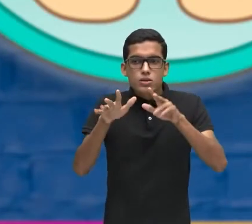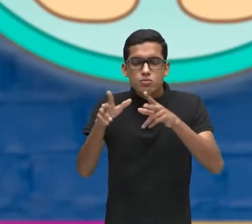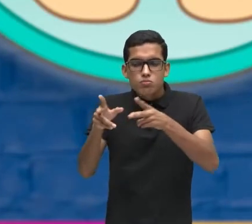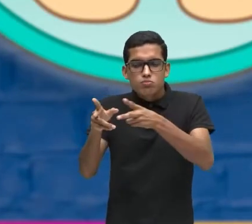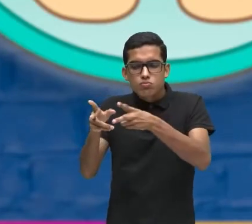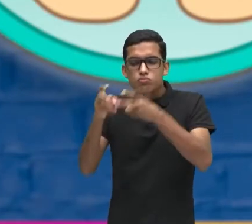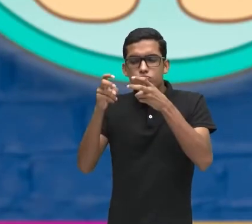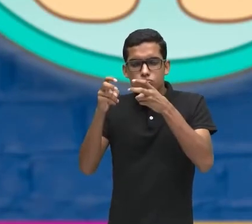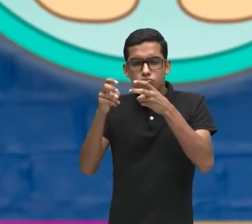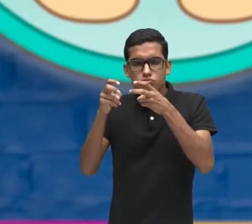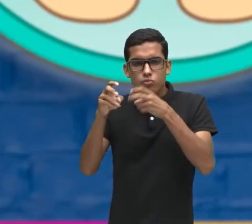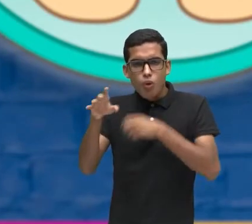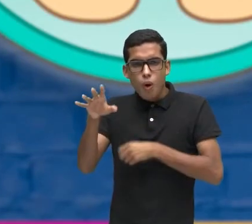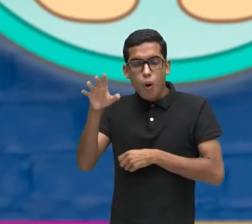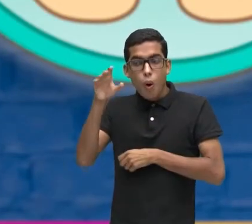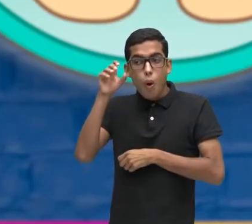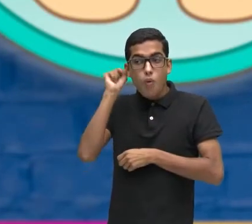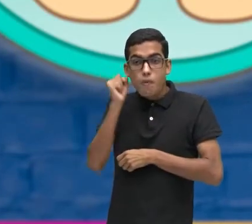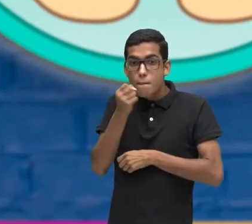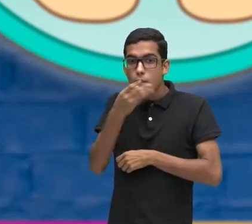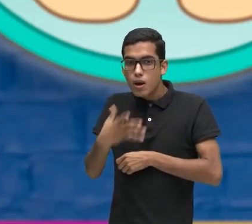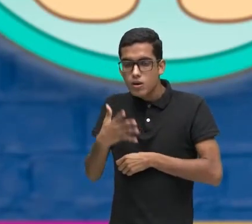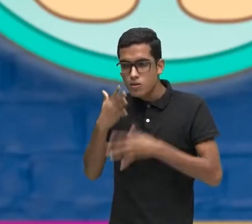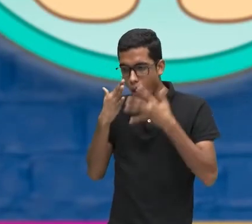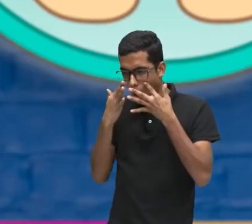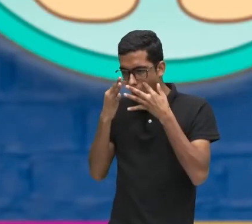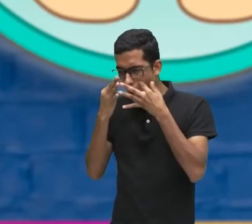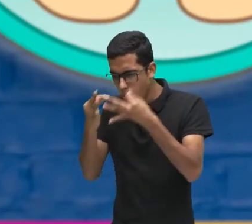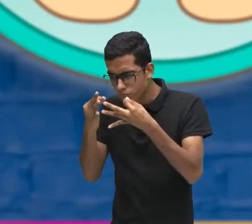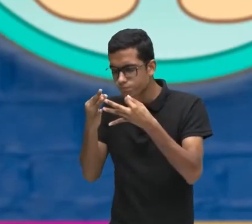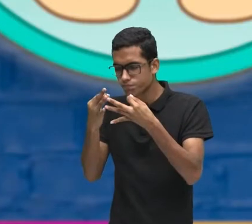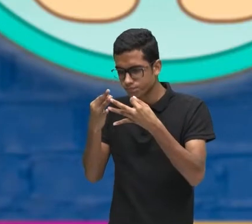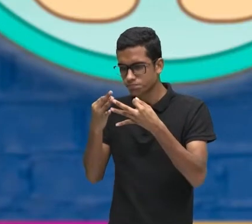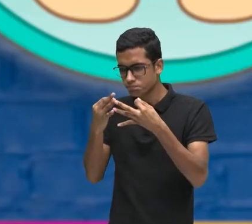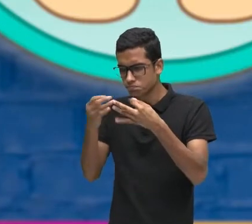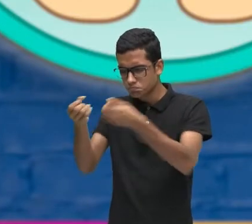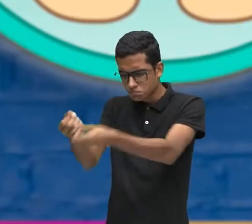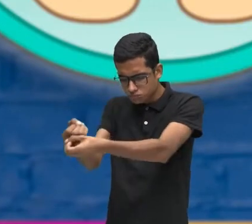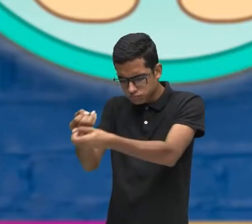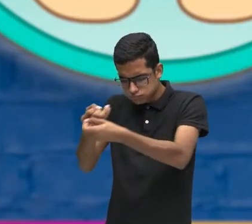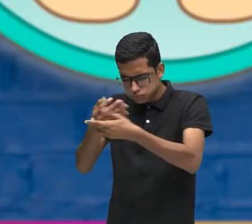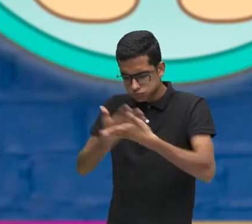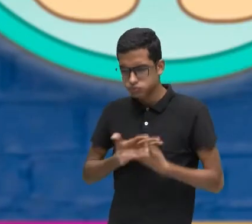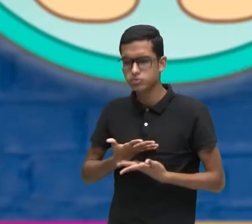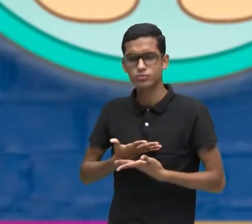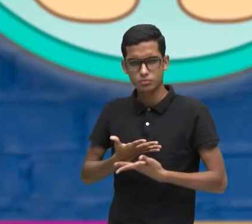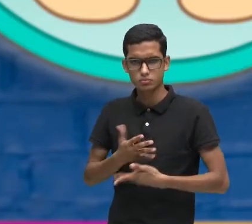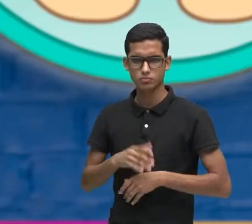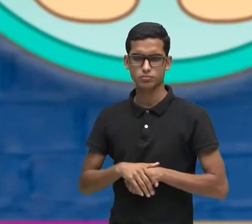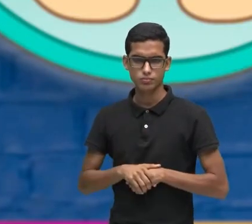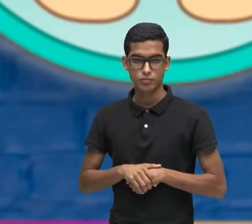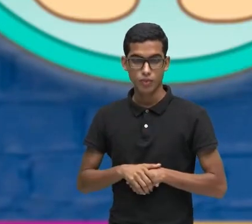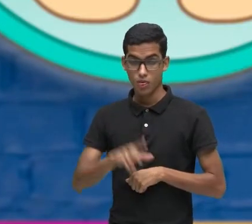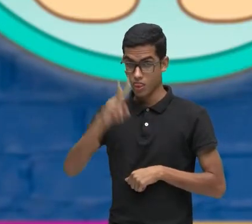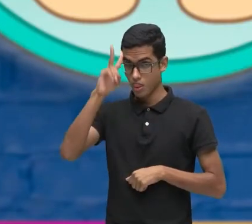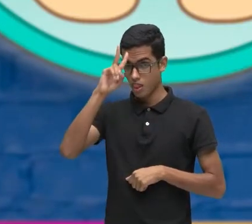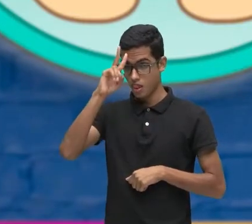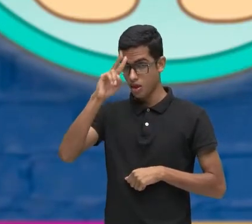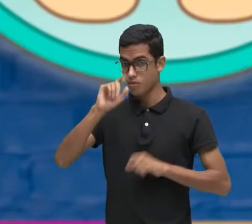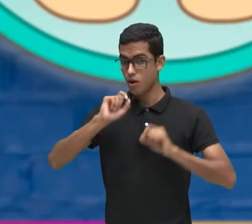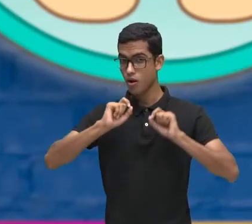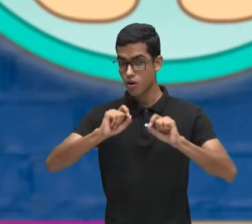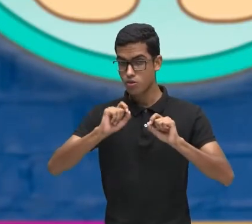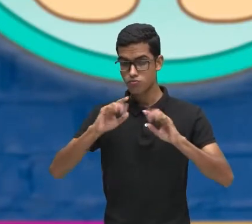Atenção Naquilo Que o outro Está Falando E lembre-se Tudo isso Pode ser